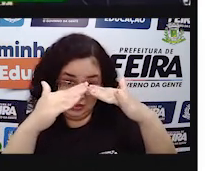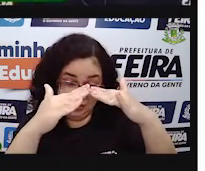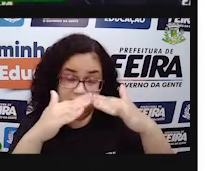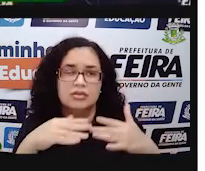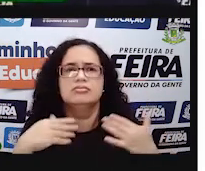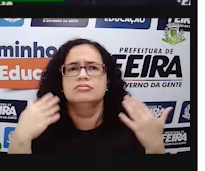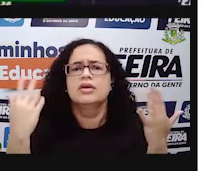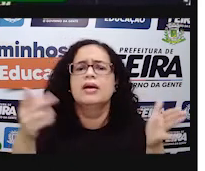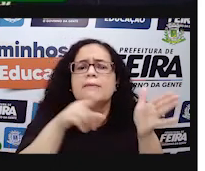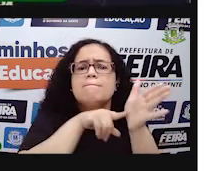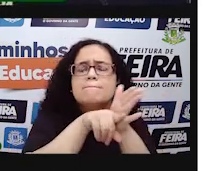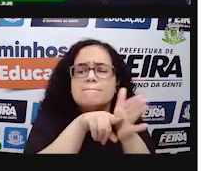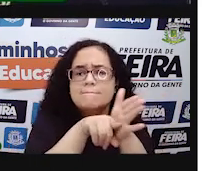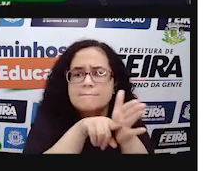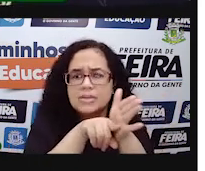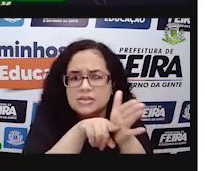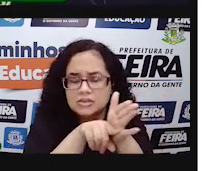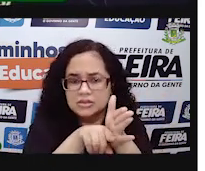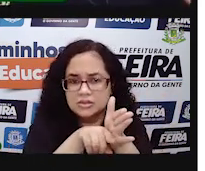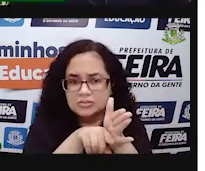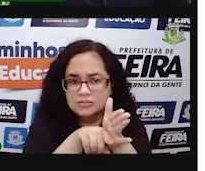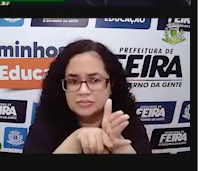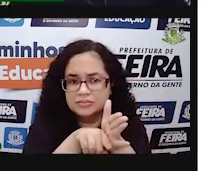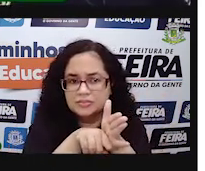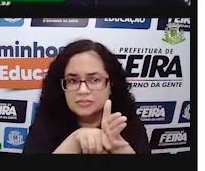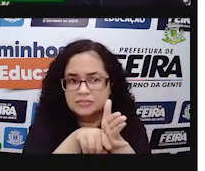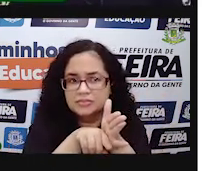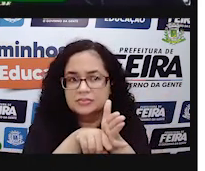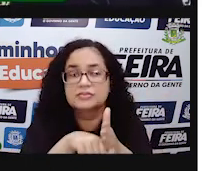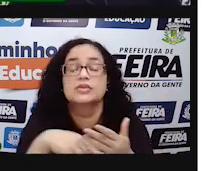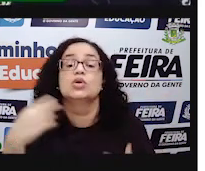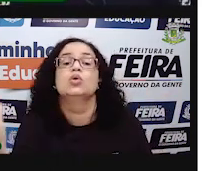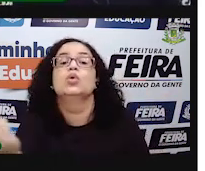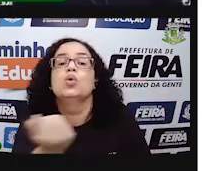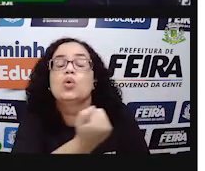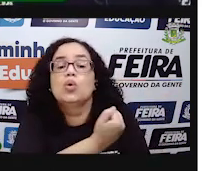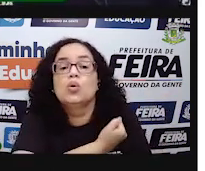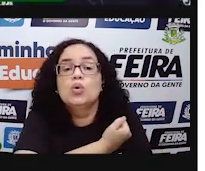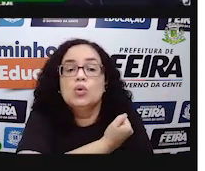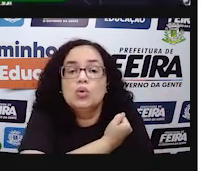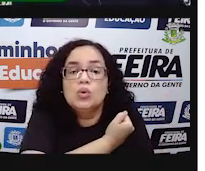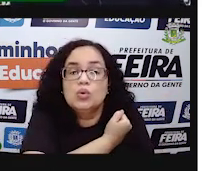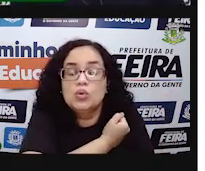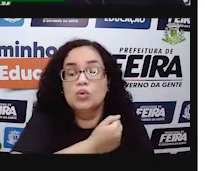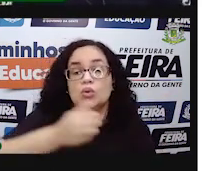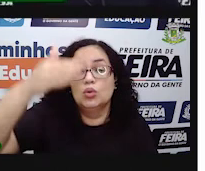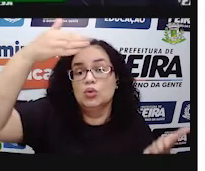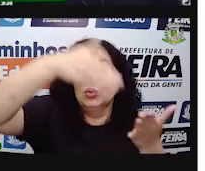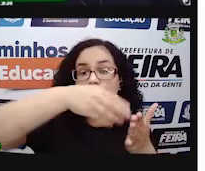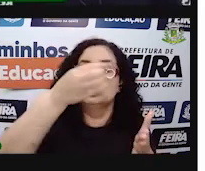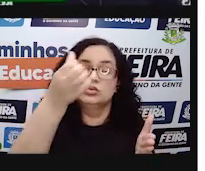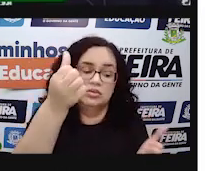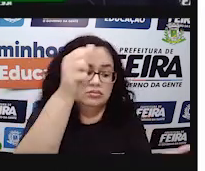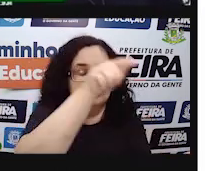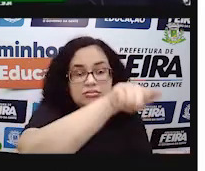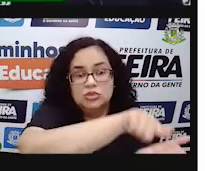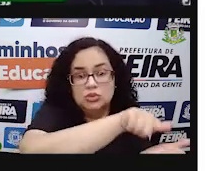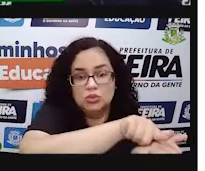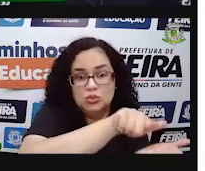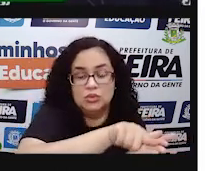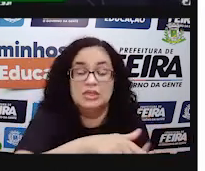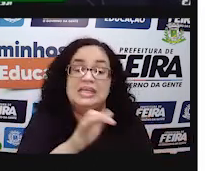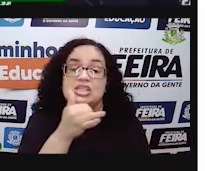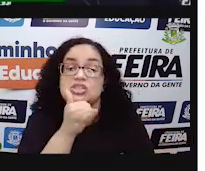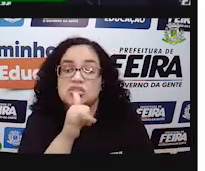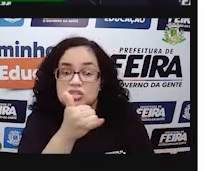você faz aí? Você vai na sua casa e faz um levantamento, coleta na sua casa o valor de consumo